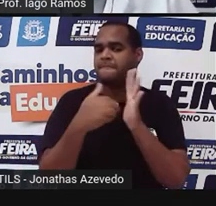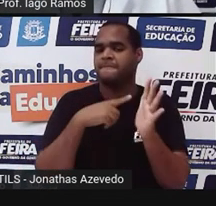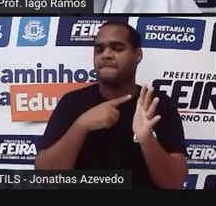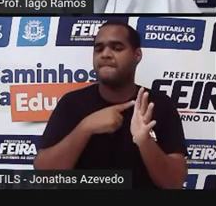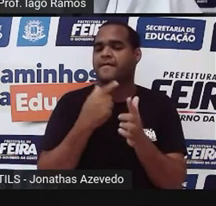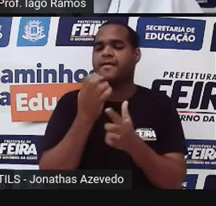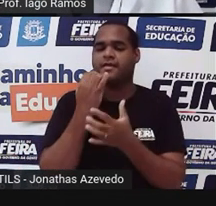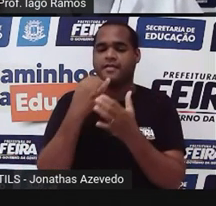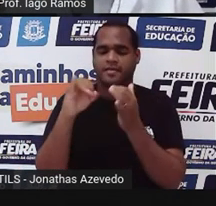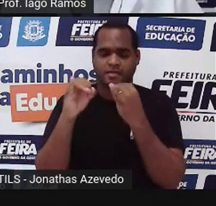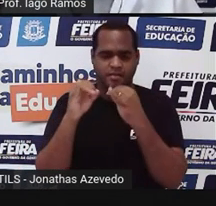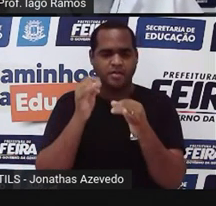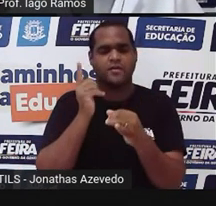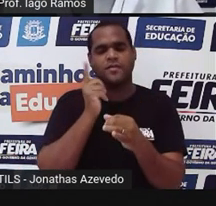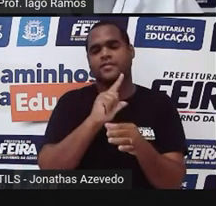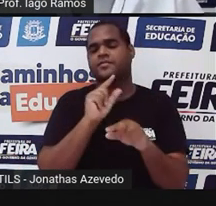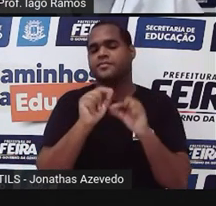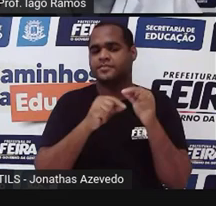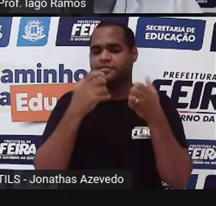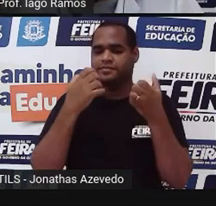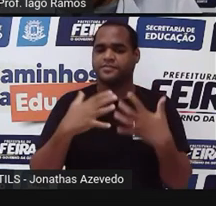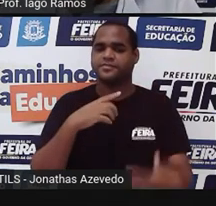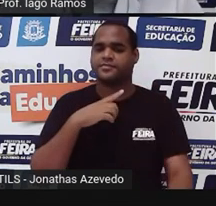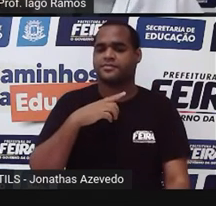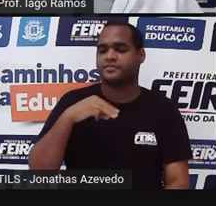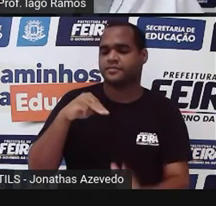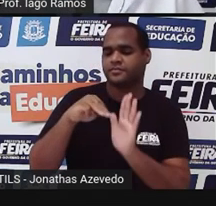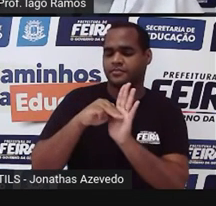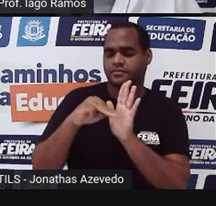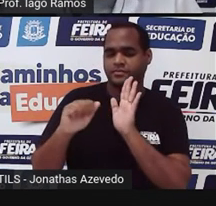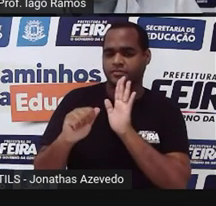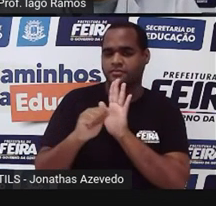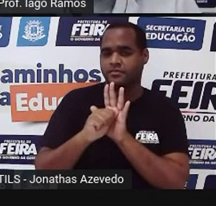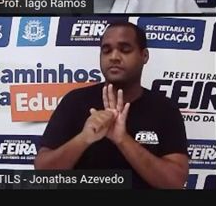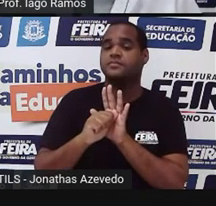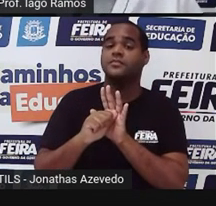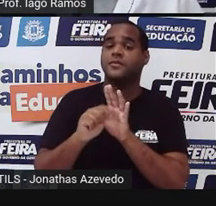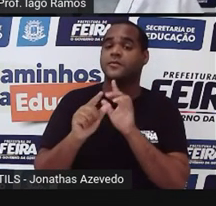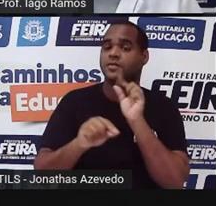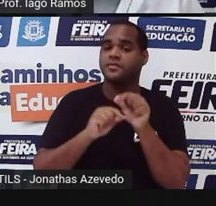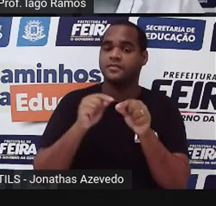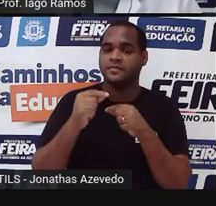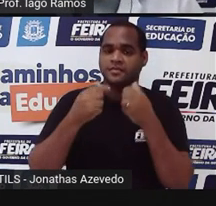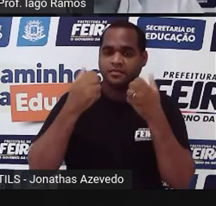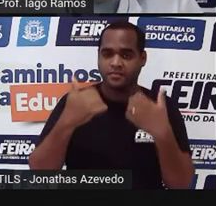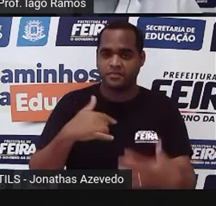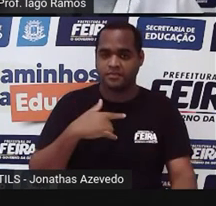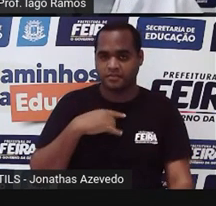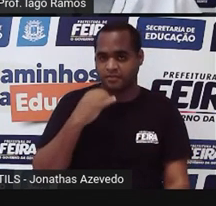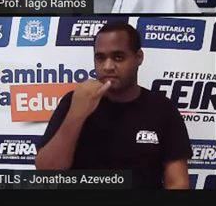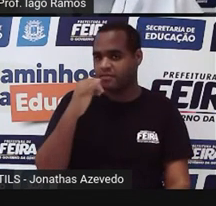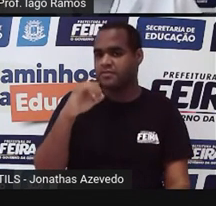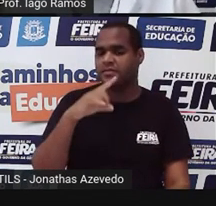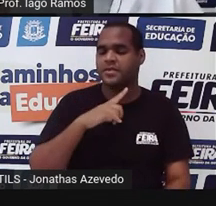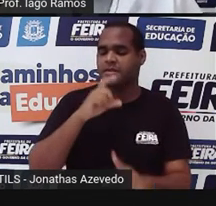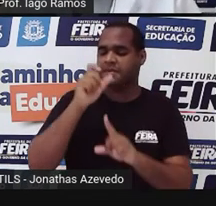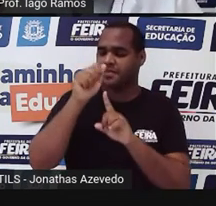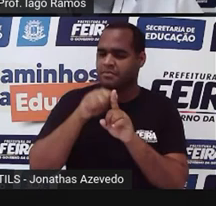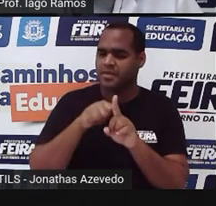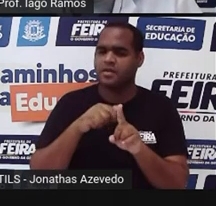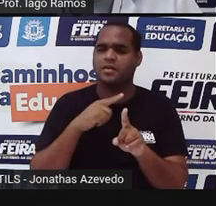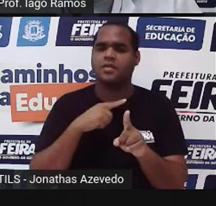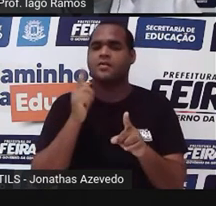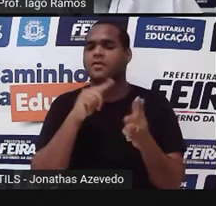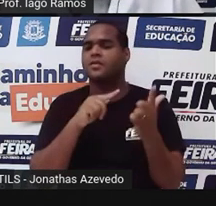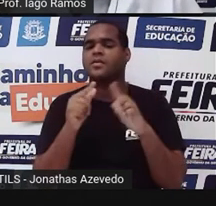elétrica. E aí eu pergunto, qual é a média do consumo de energia elétrica durante esses